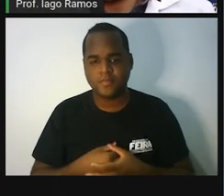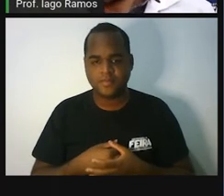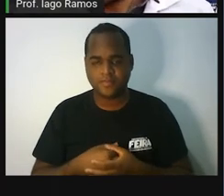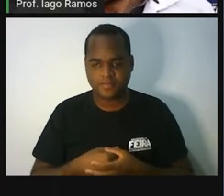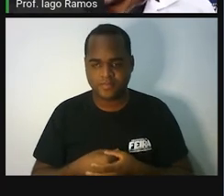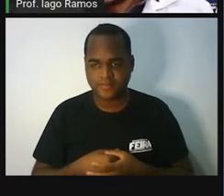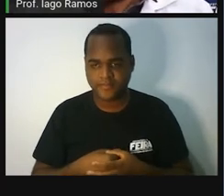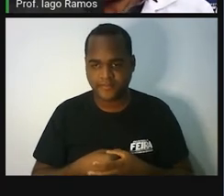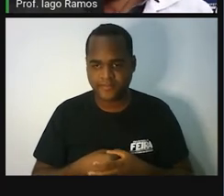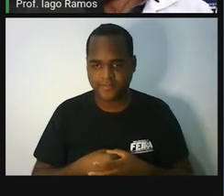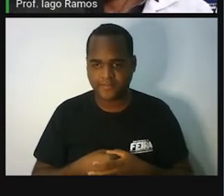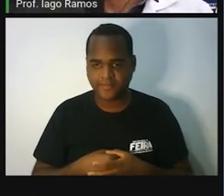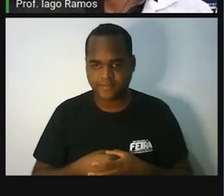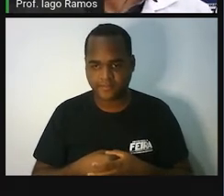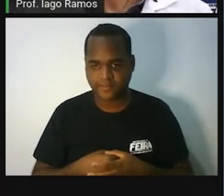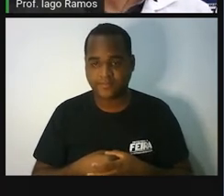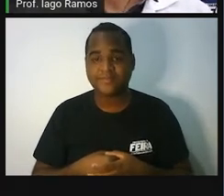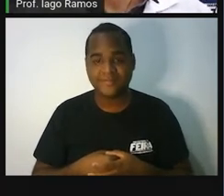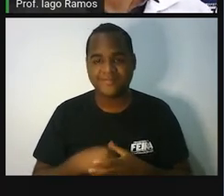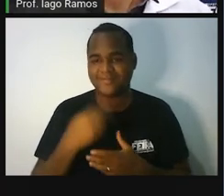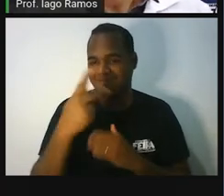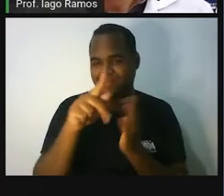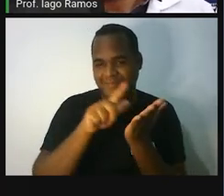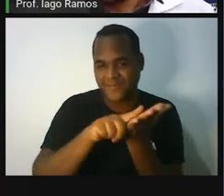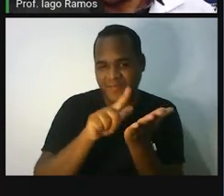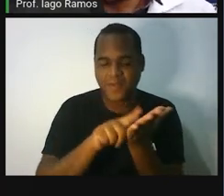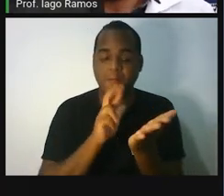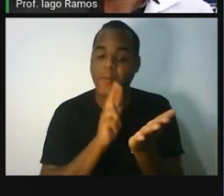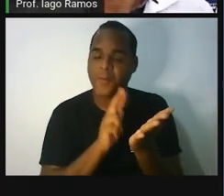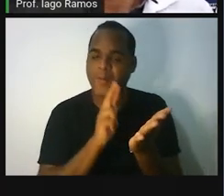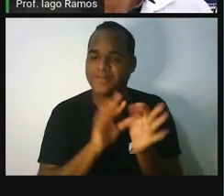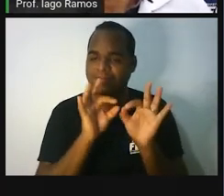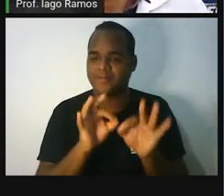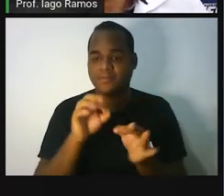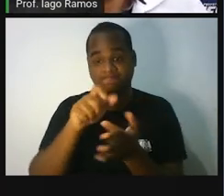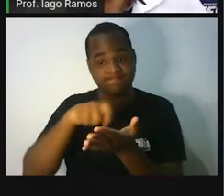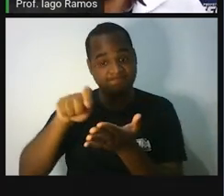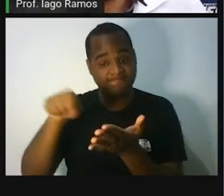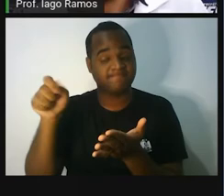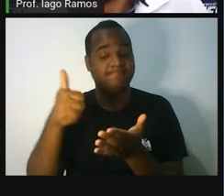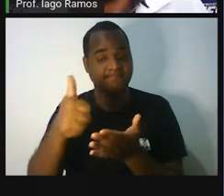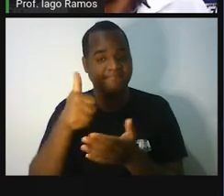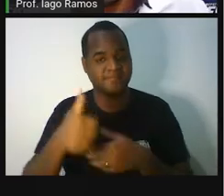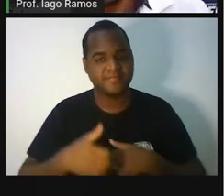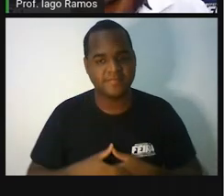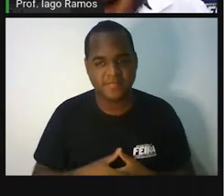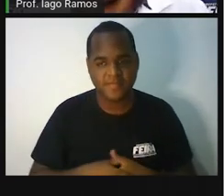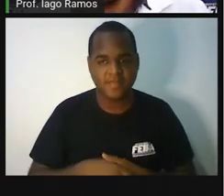raciocinar, já começa a rascunhar e a anotar aí a sua resposta.